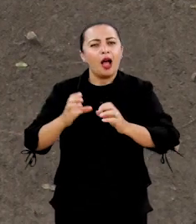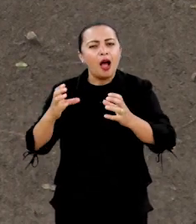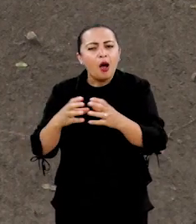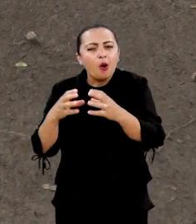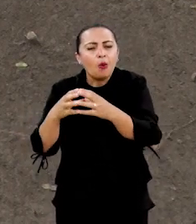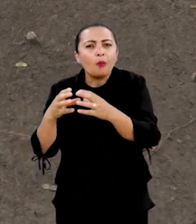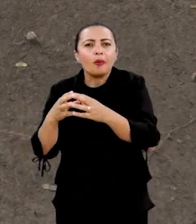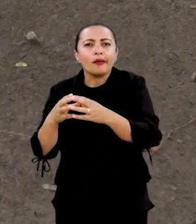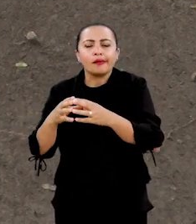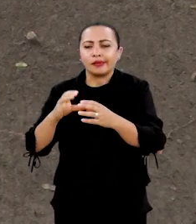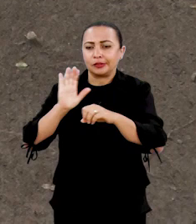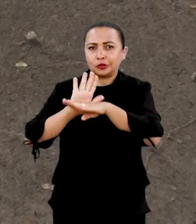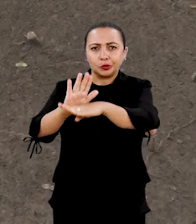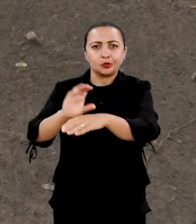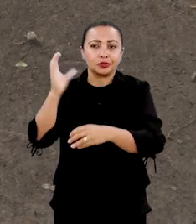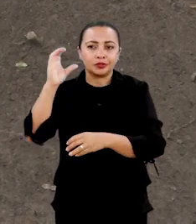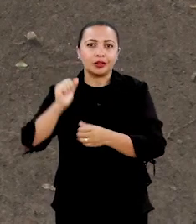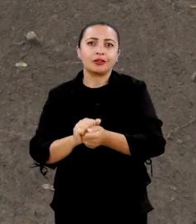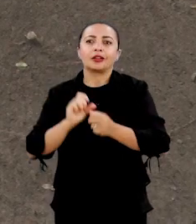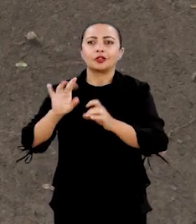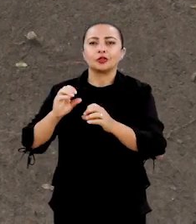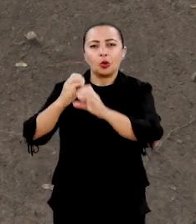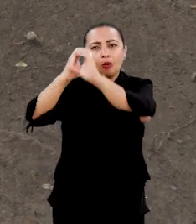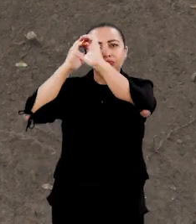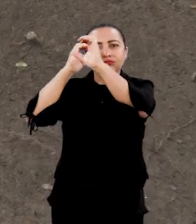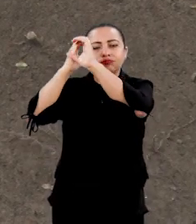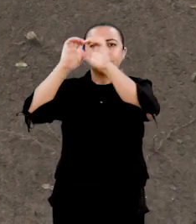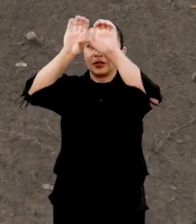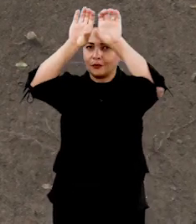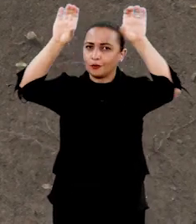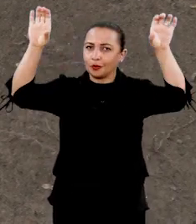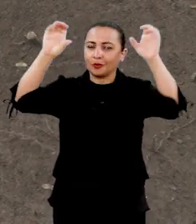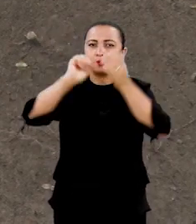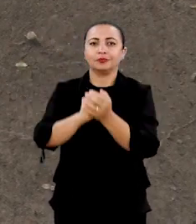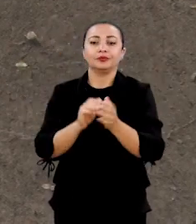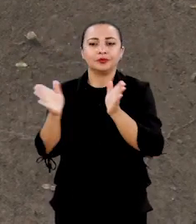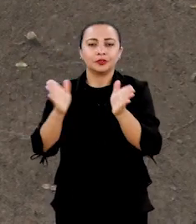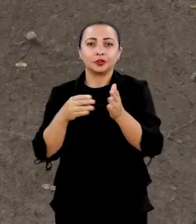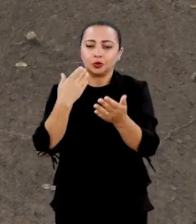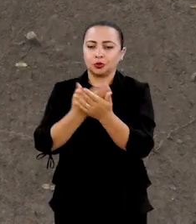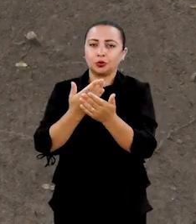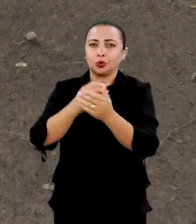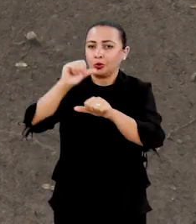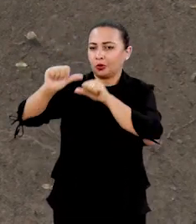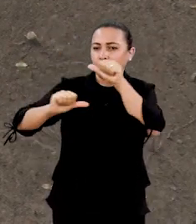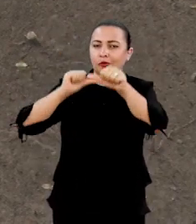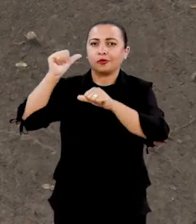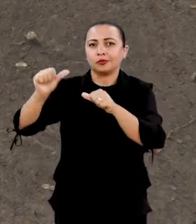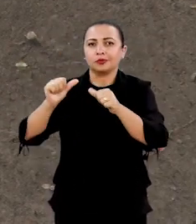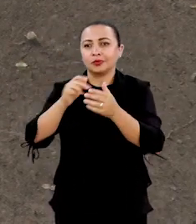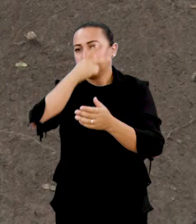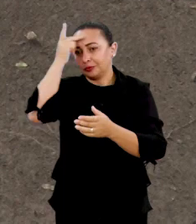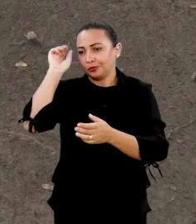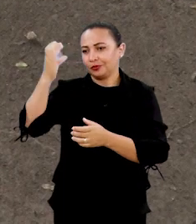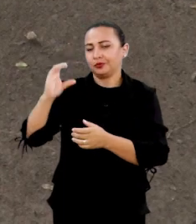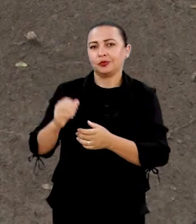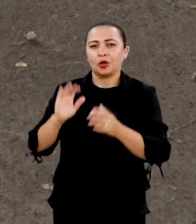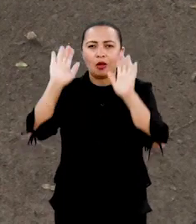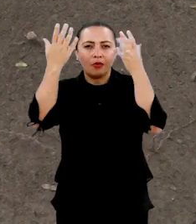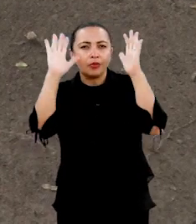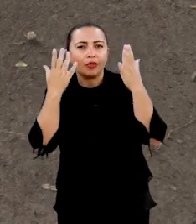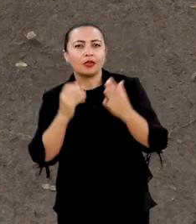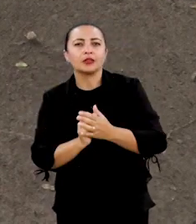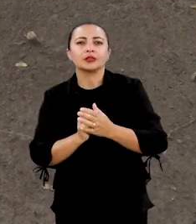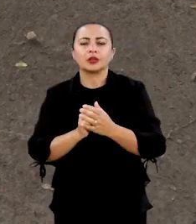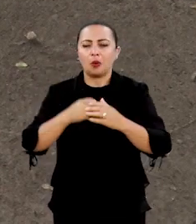A cooperação científica possibilitou a criação de um observatório espacial. Entre os estudos desenvolvidos, os